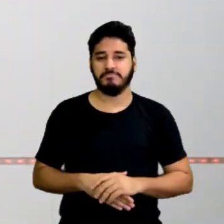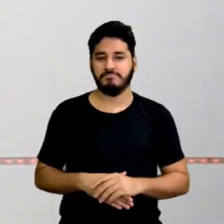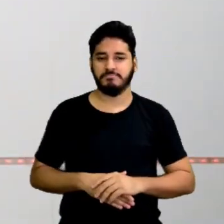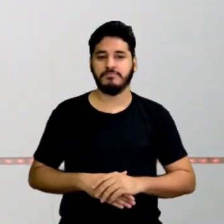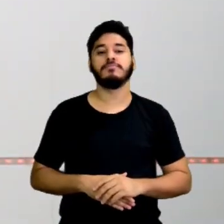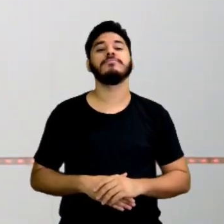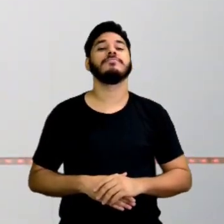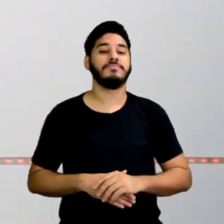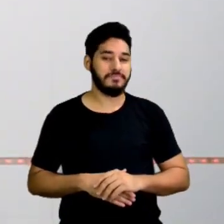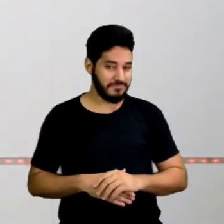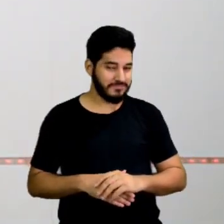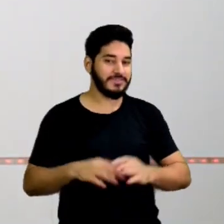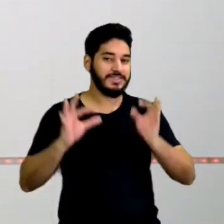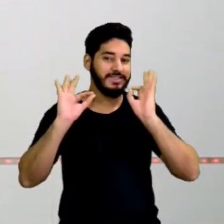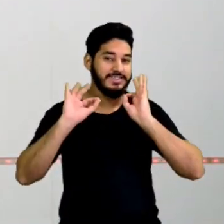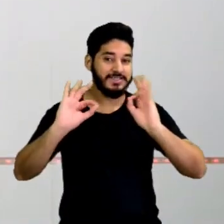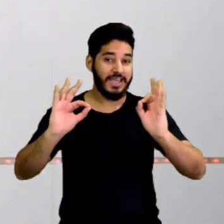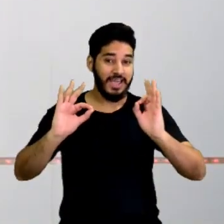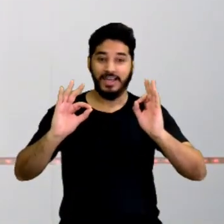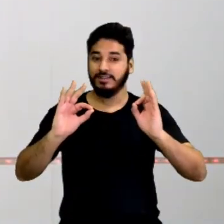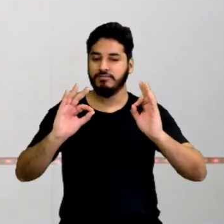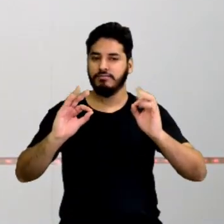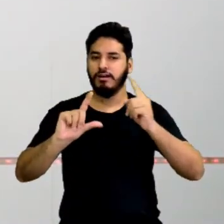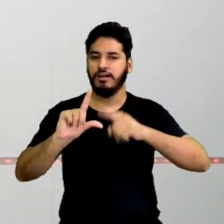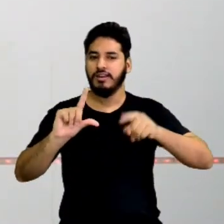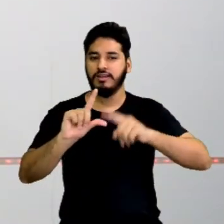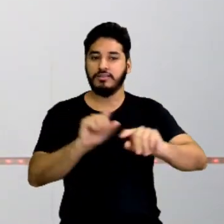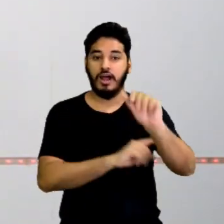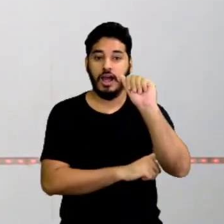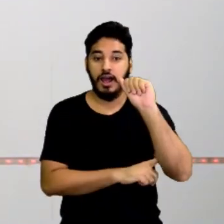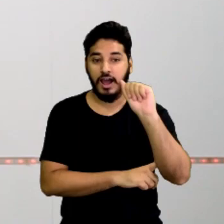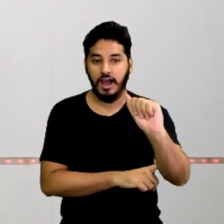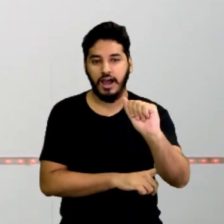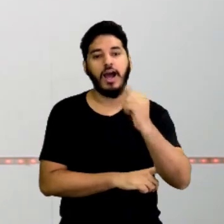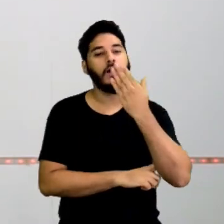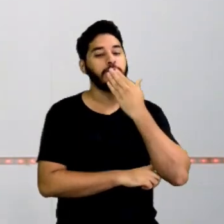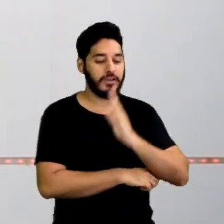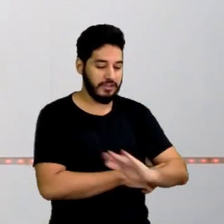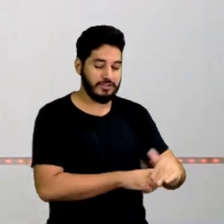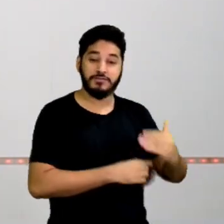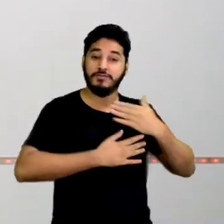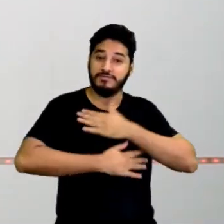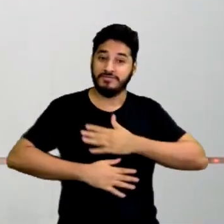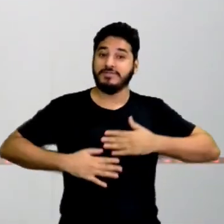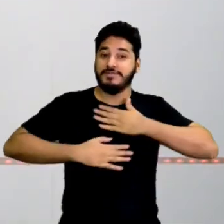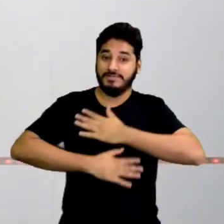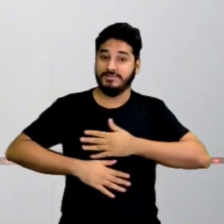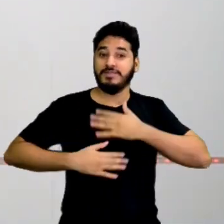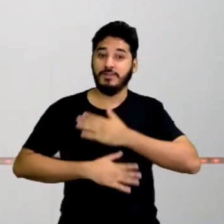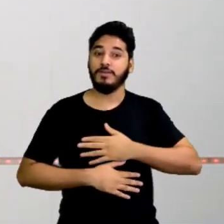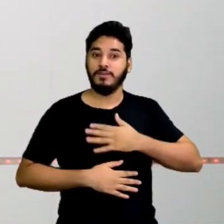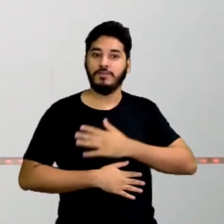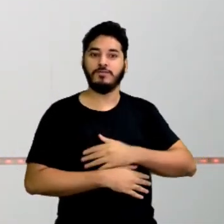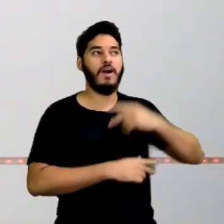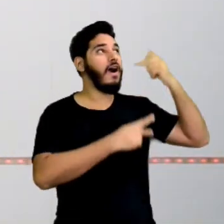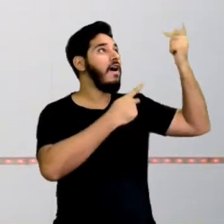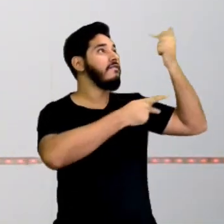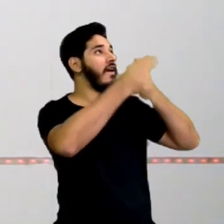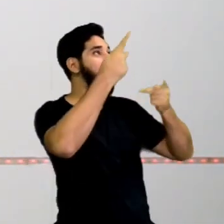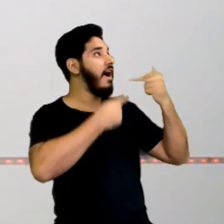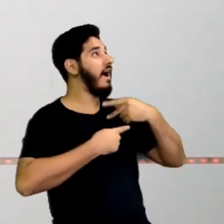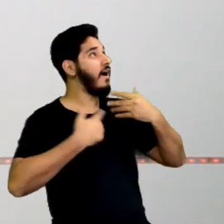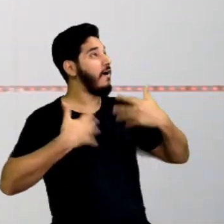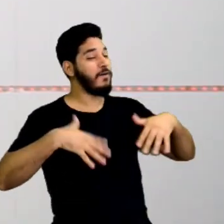Exatamente! Resposta letra A. Luna ficou satisfeita com a fala da árvore. Bravo!